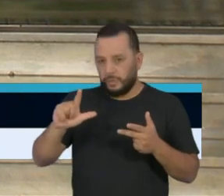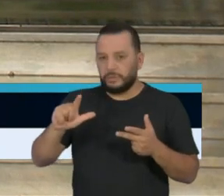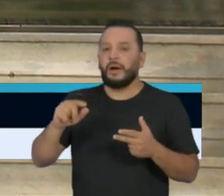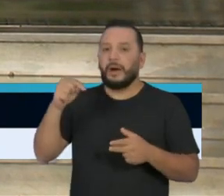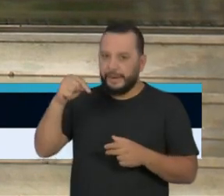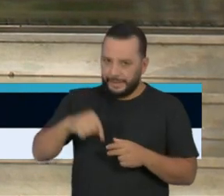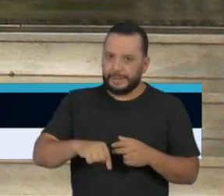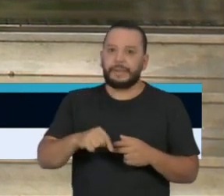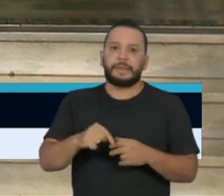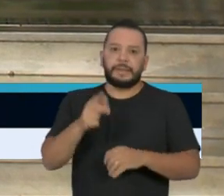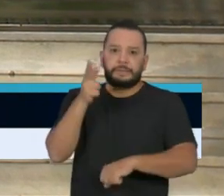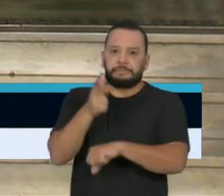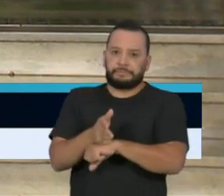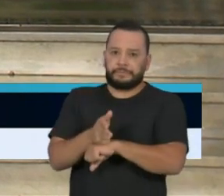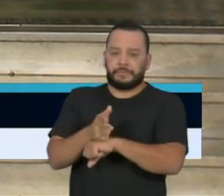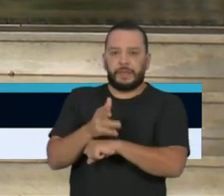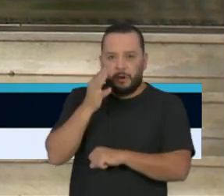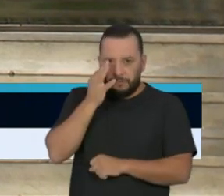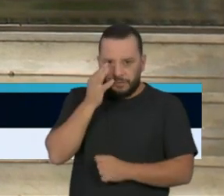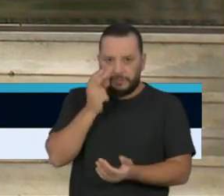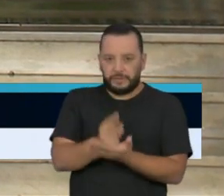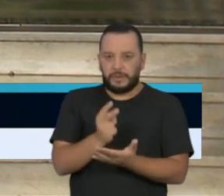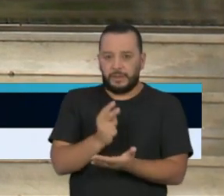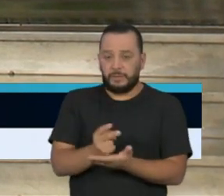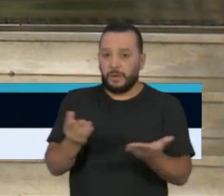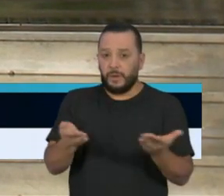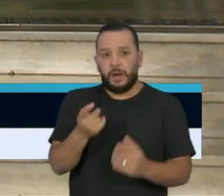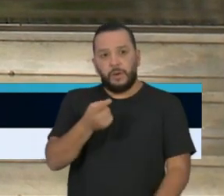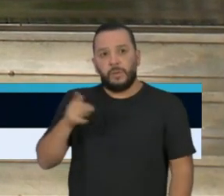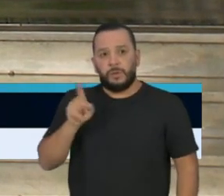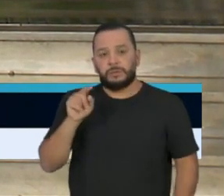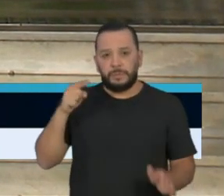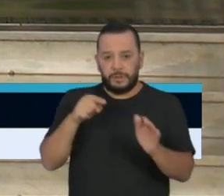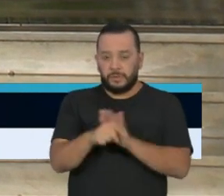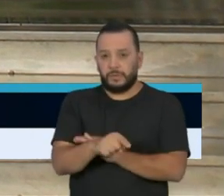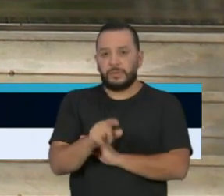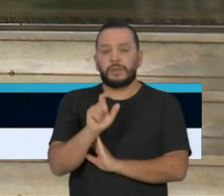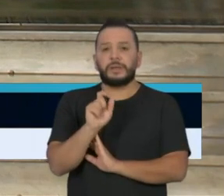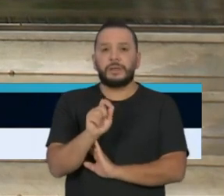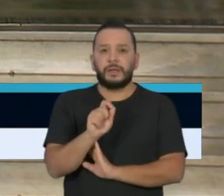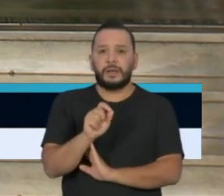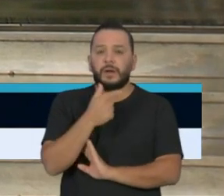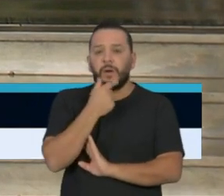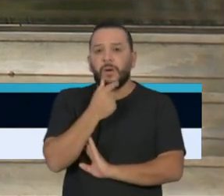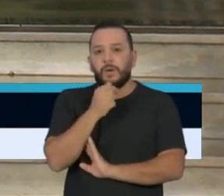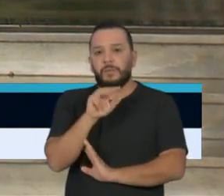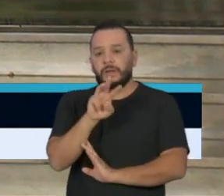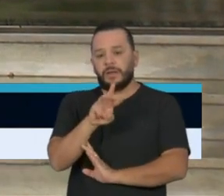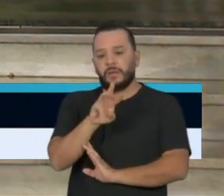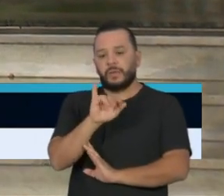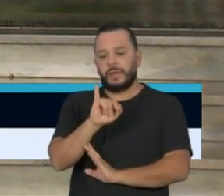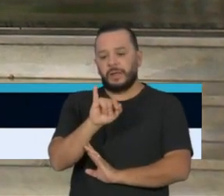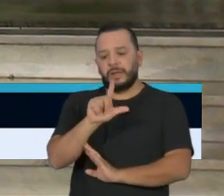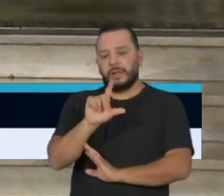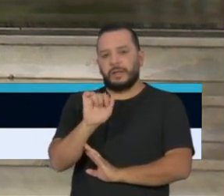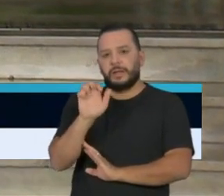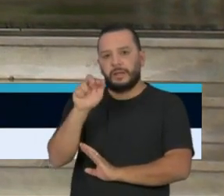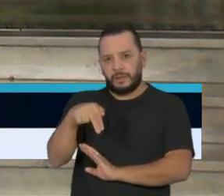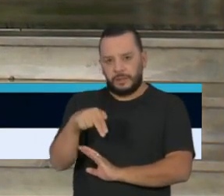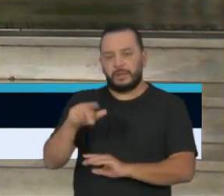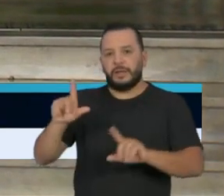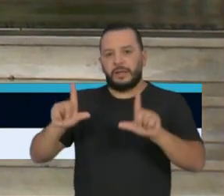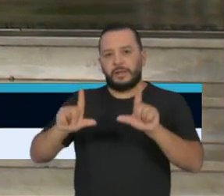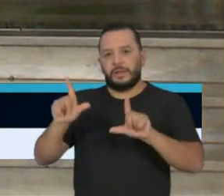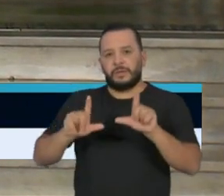do Palácio dos Bandeirantes. Vamos agora à última pergunta de hoje, a do jornalista William Cury, da TV Globo, Globo News.